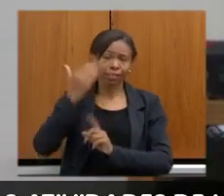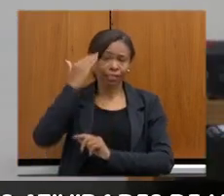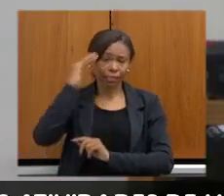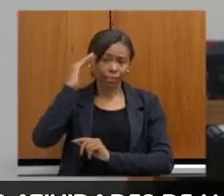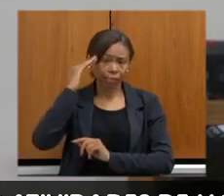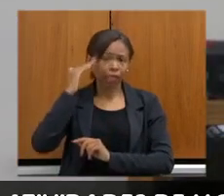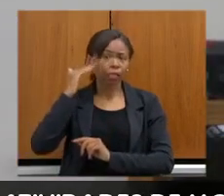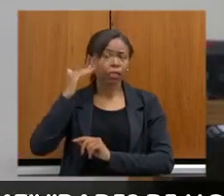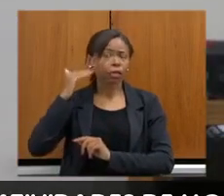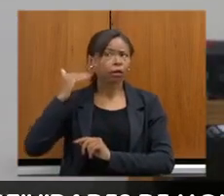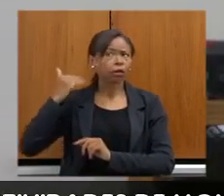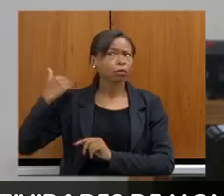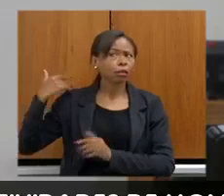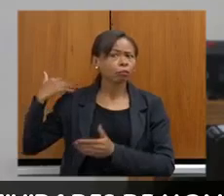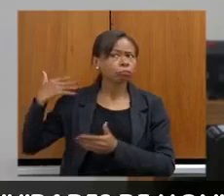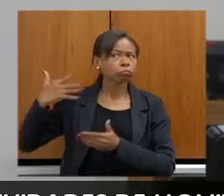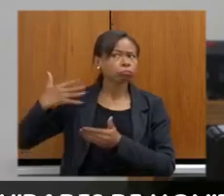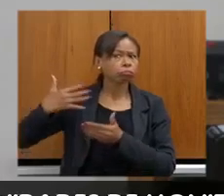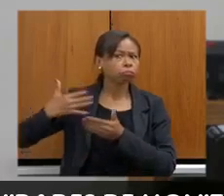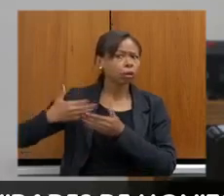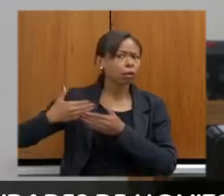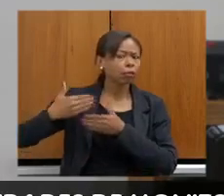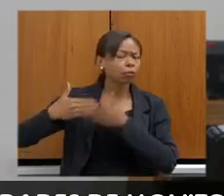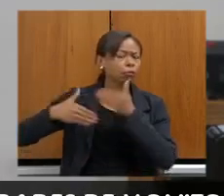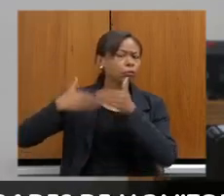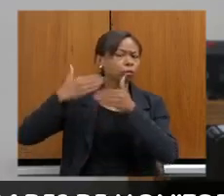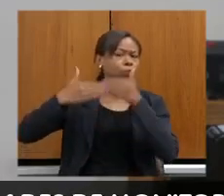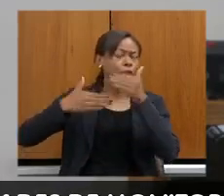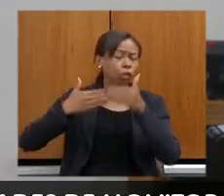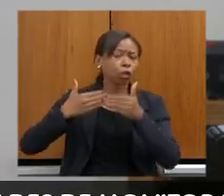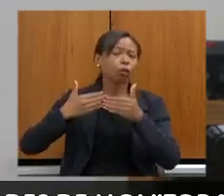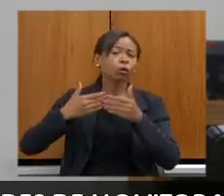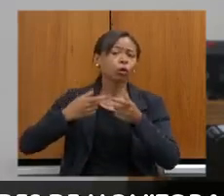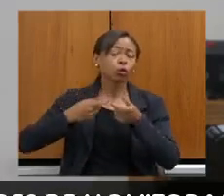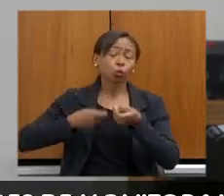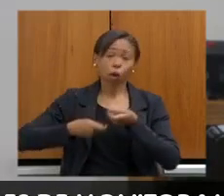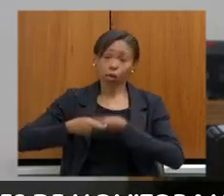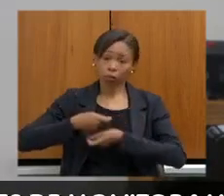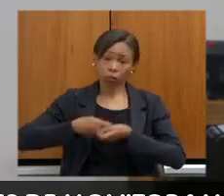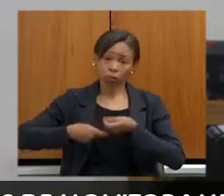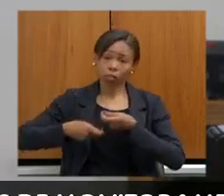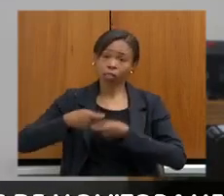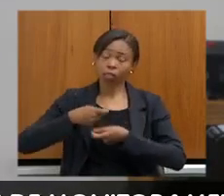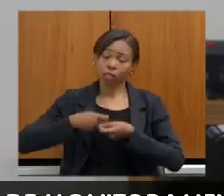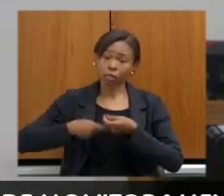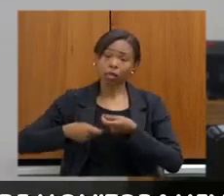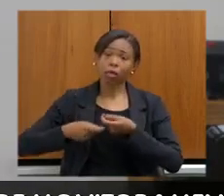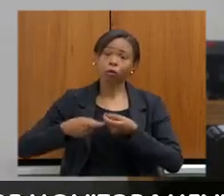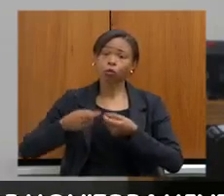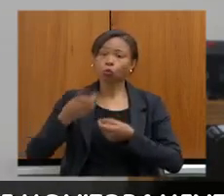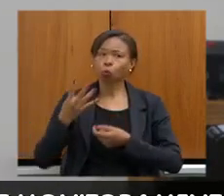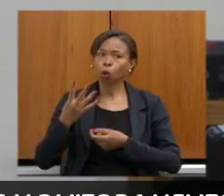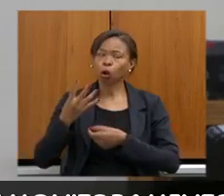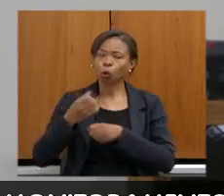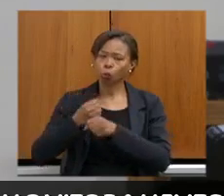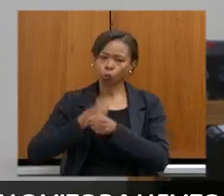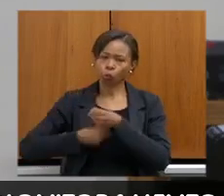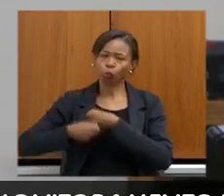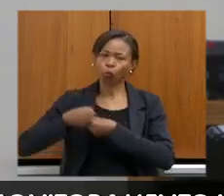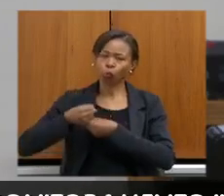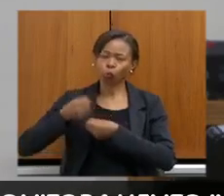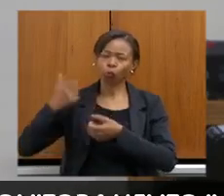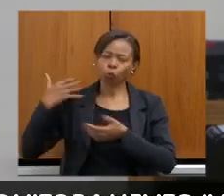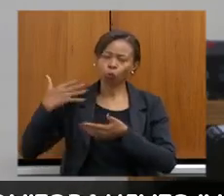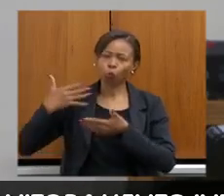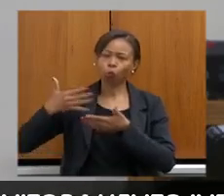evolução em relação à administração que nós tivemos nos últimos quatro anos com